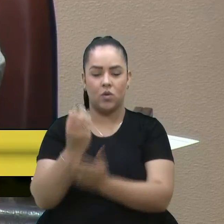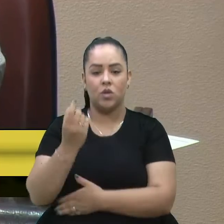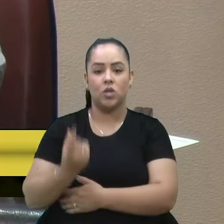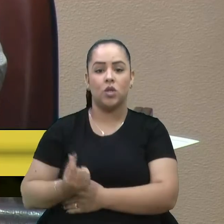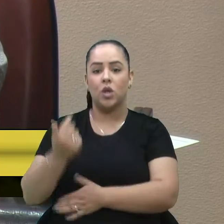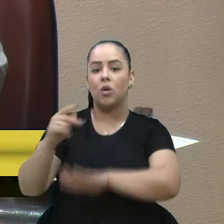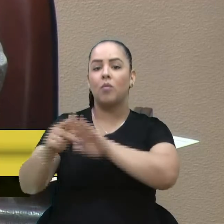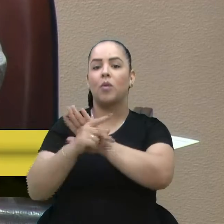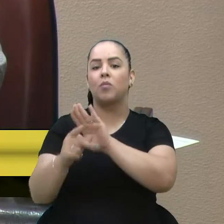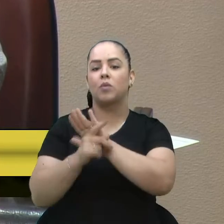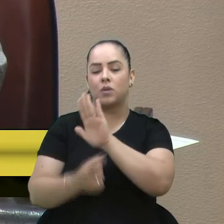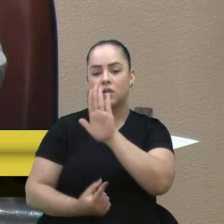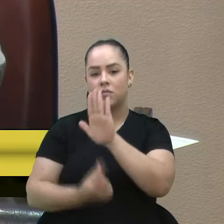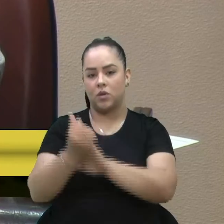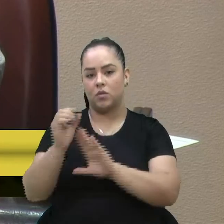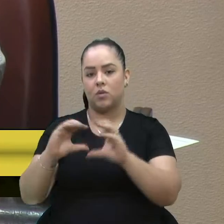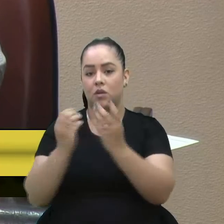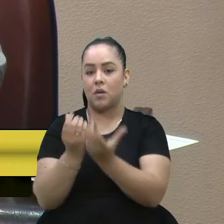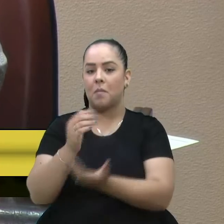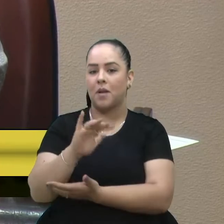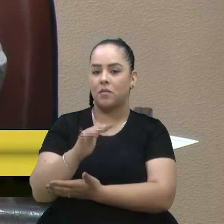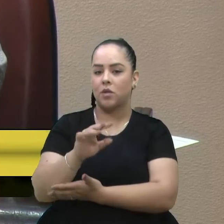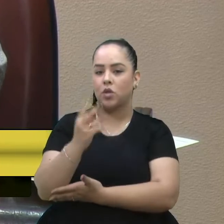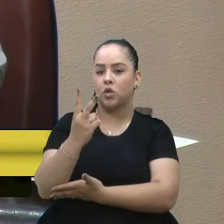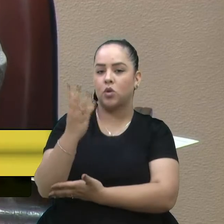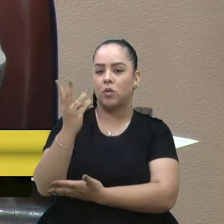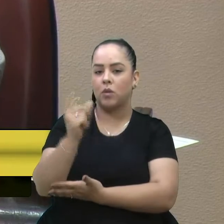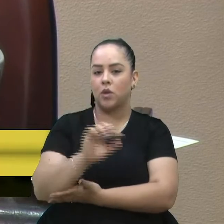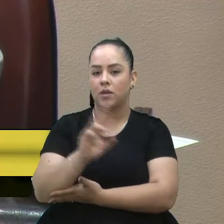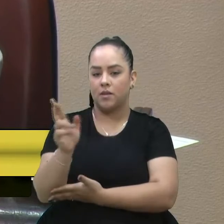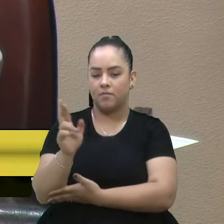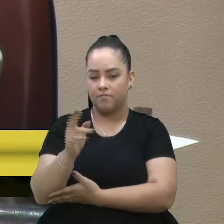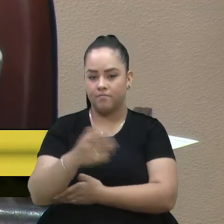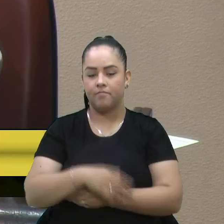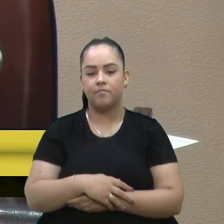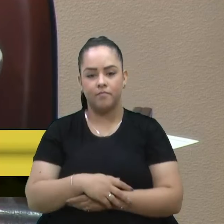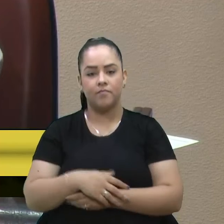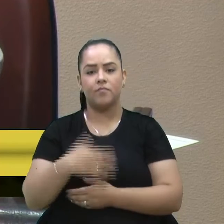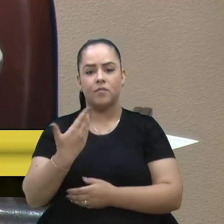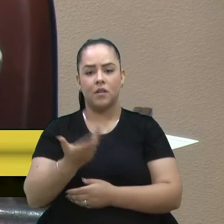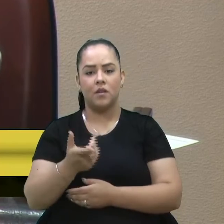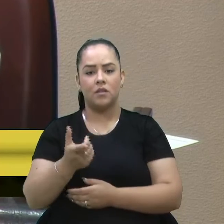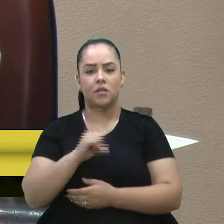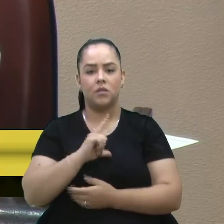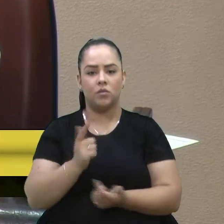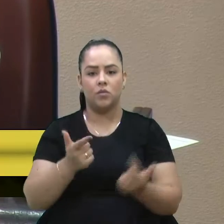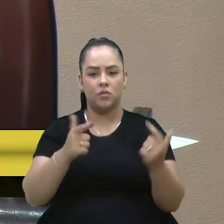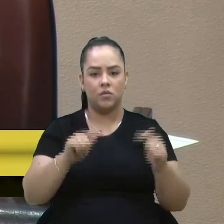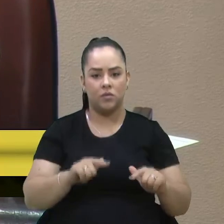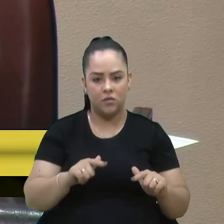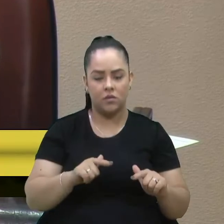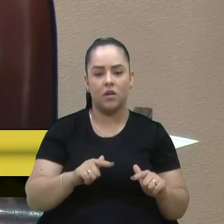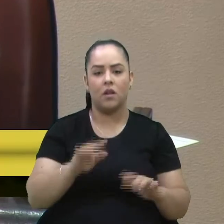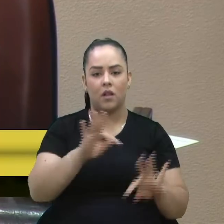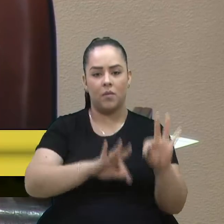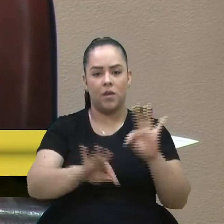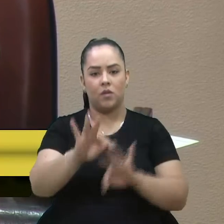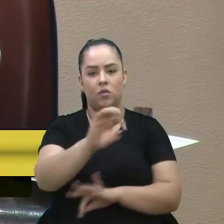comunitário, perto de 2 milhões na época. Bom, ali, inclusive, tem uma estação de tratamento do Samai.